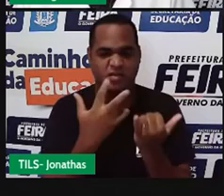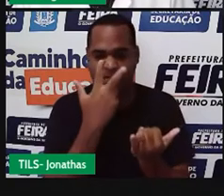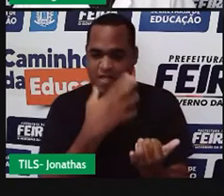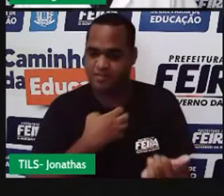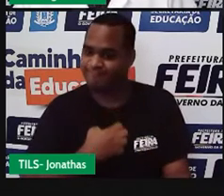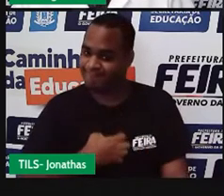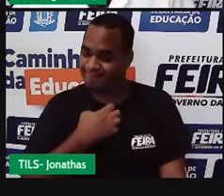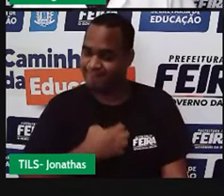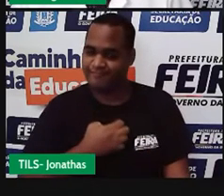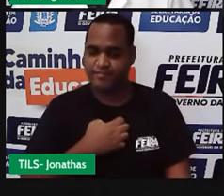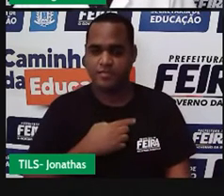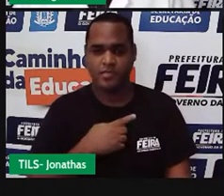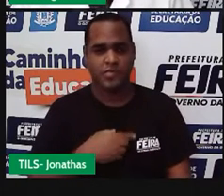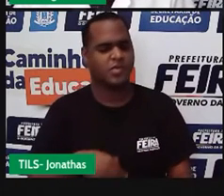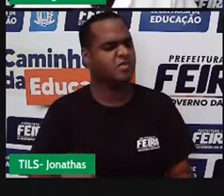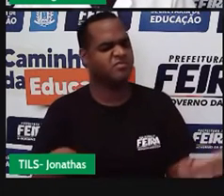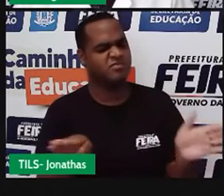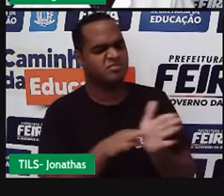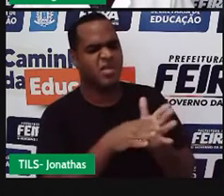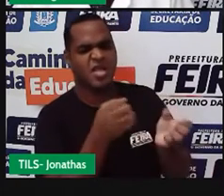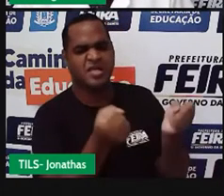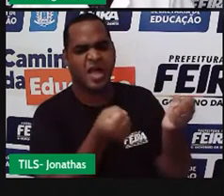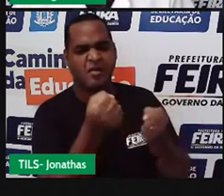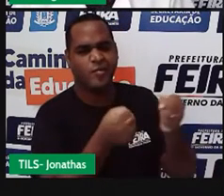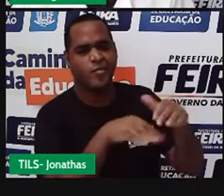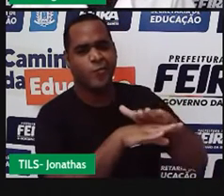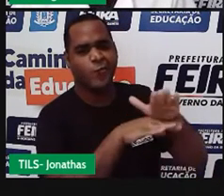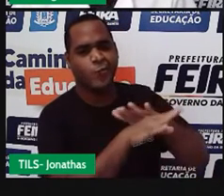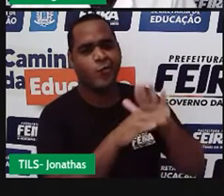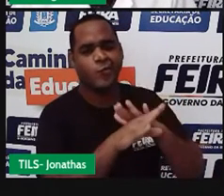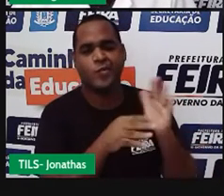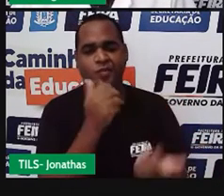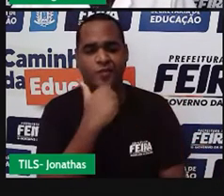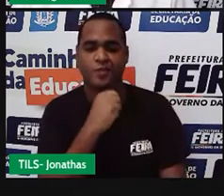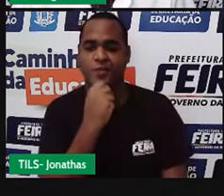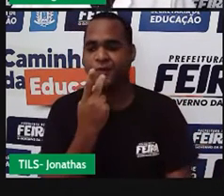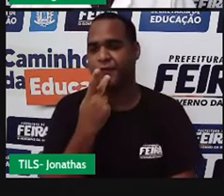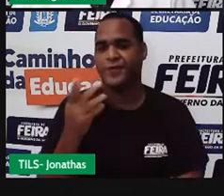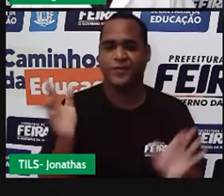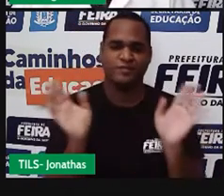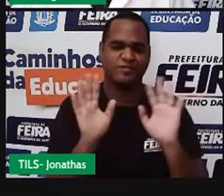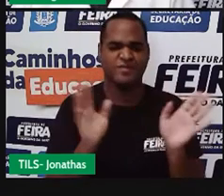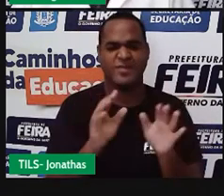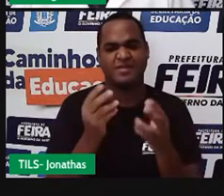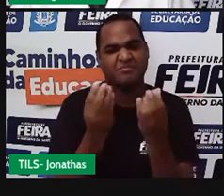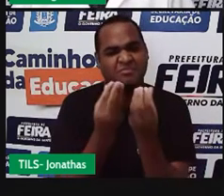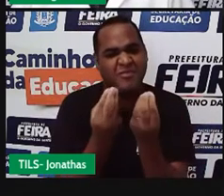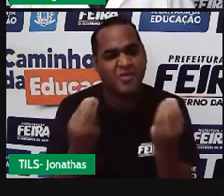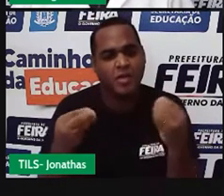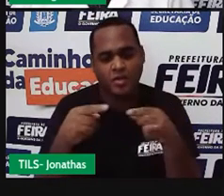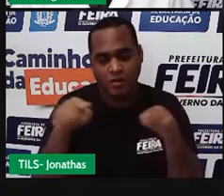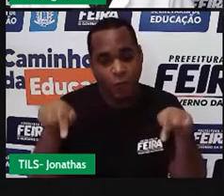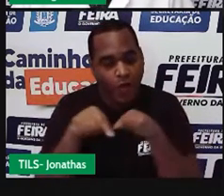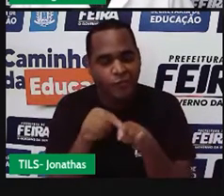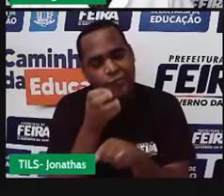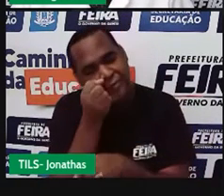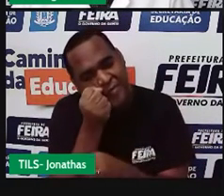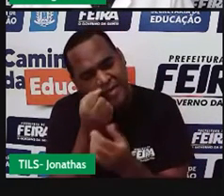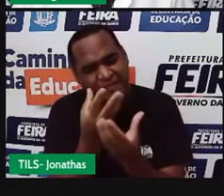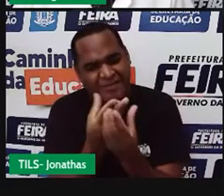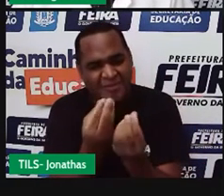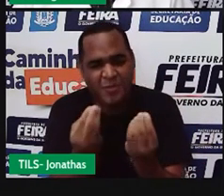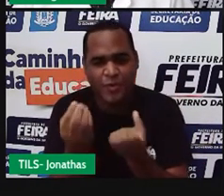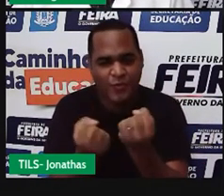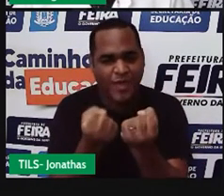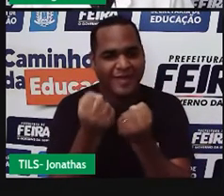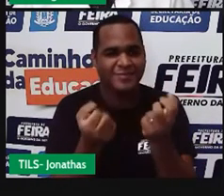diz, chega de carrinhos, minha mãe falou. Tem carrinhos demais no seu quarto, disse ela. E